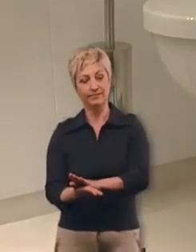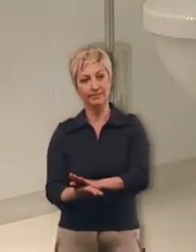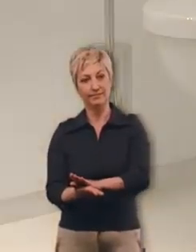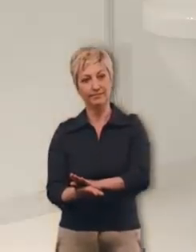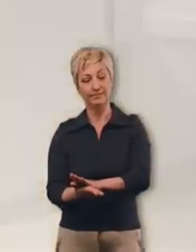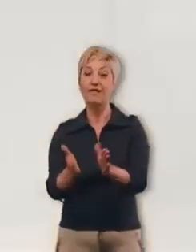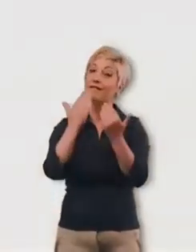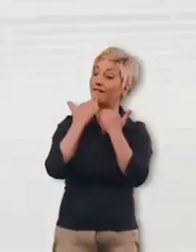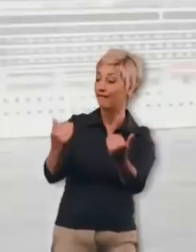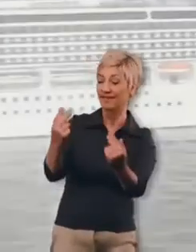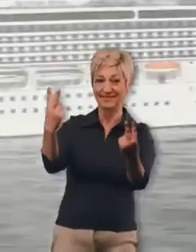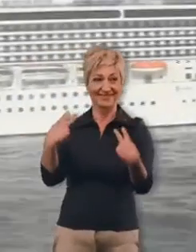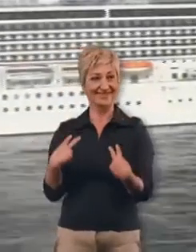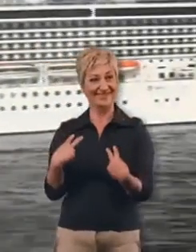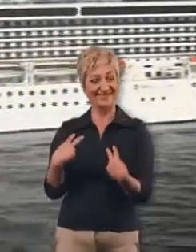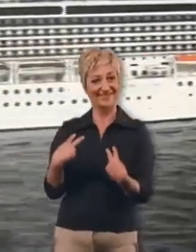depuração.